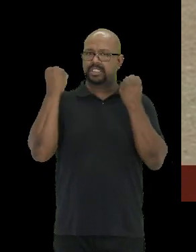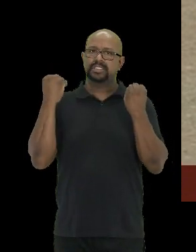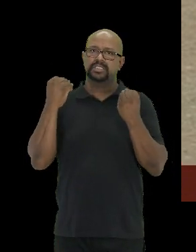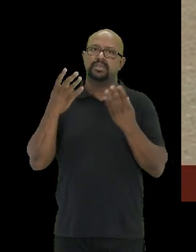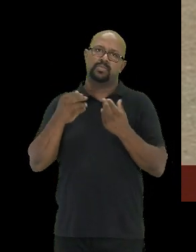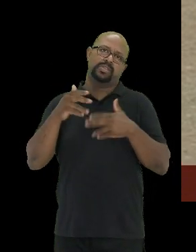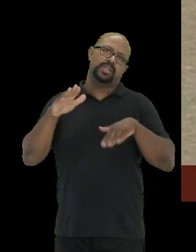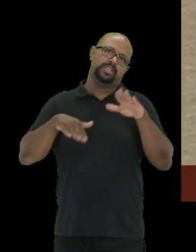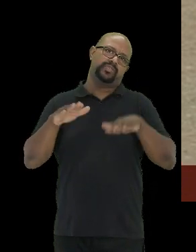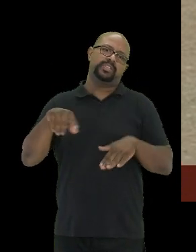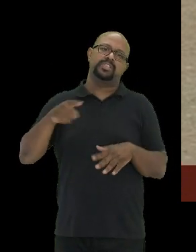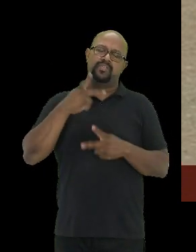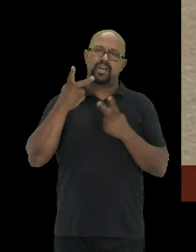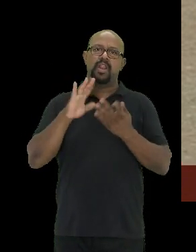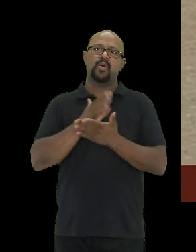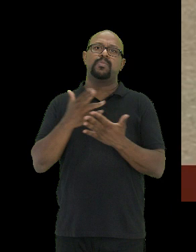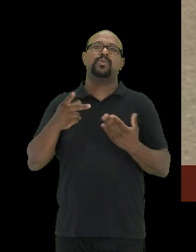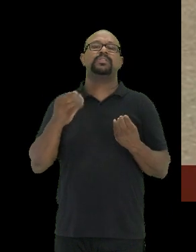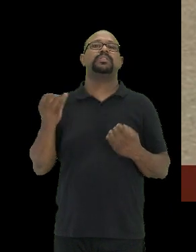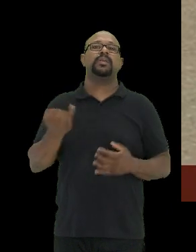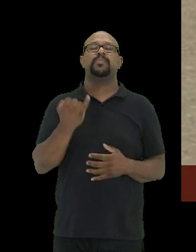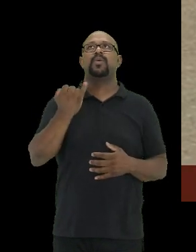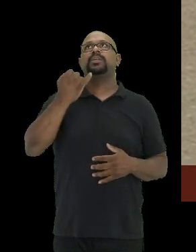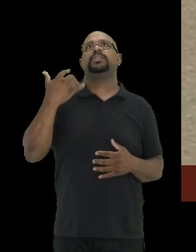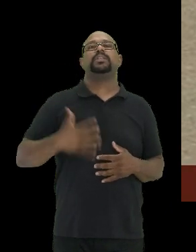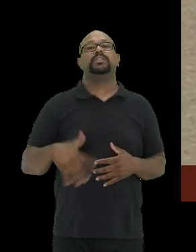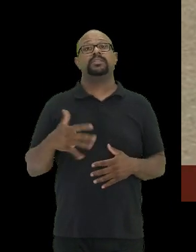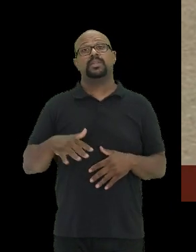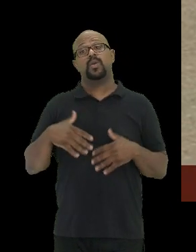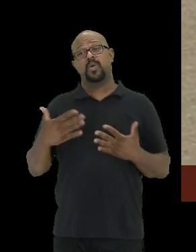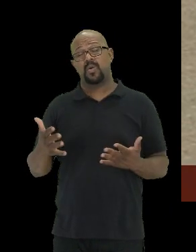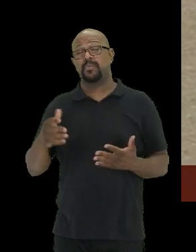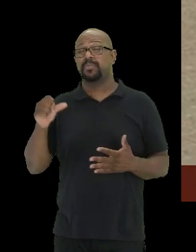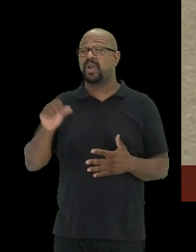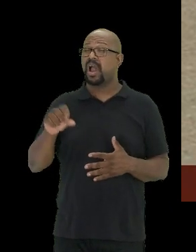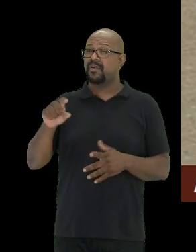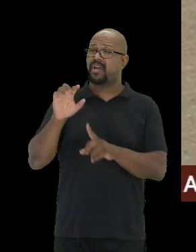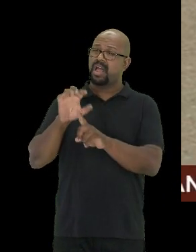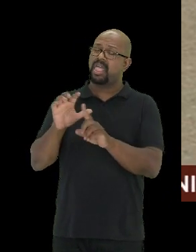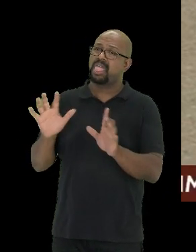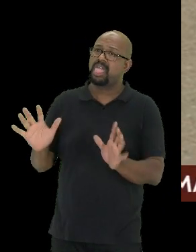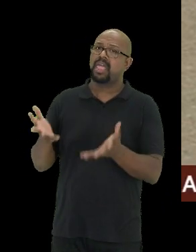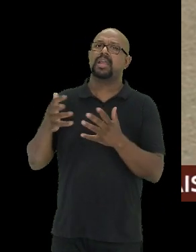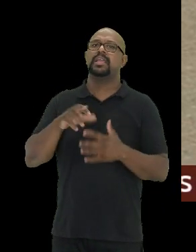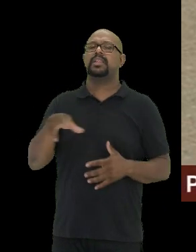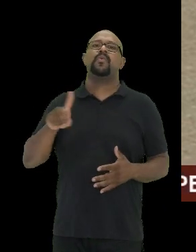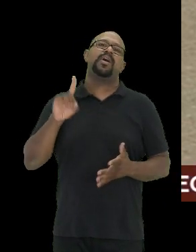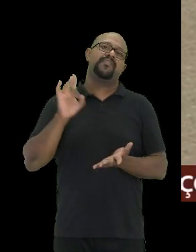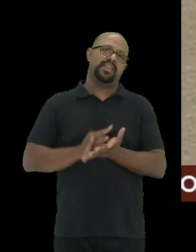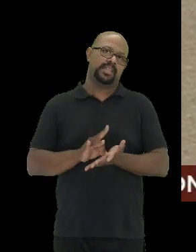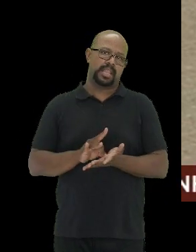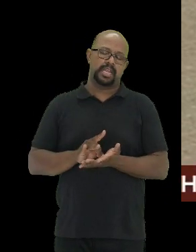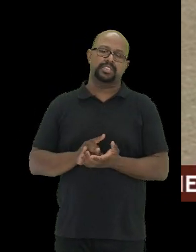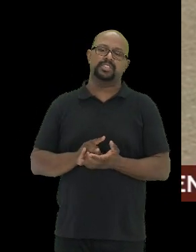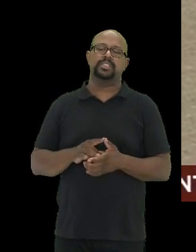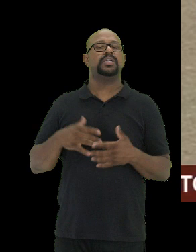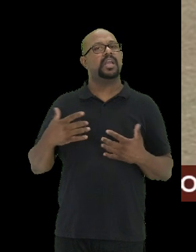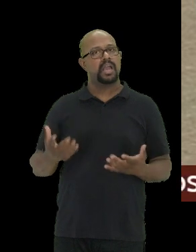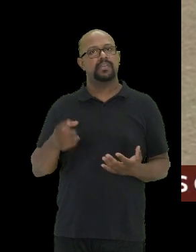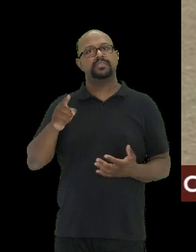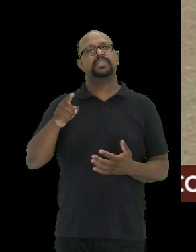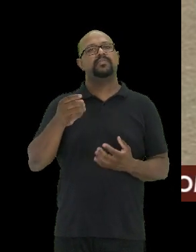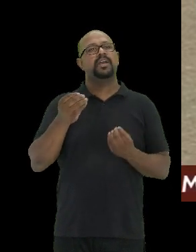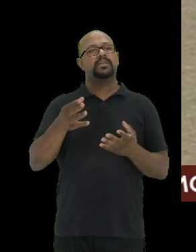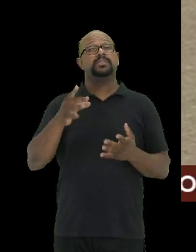muitas vezes de falar algo importantíssimo ou pior, vai citar algo que não é verdade e aí você vai